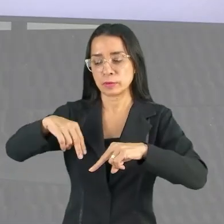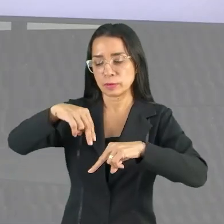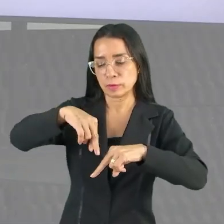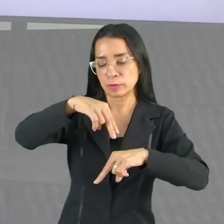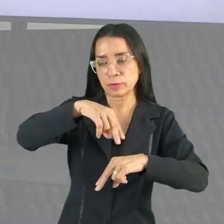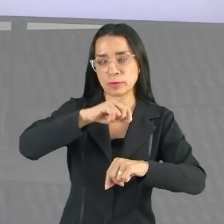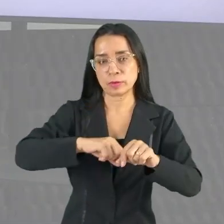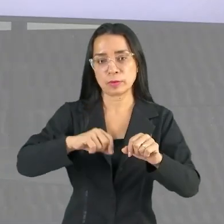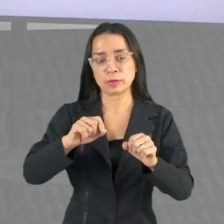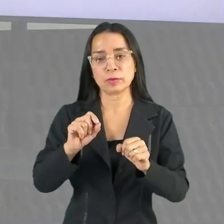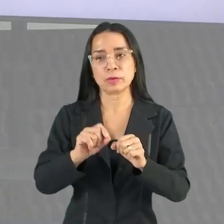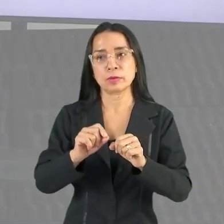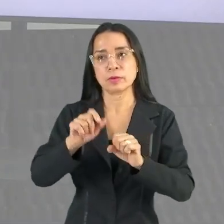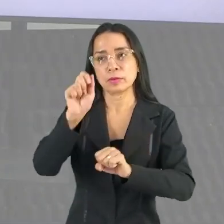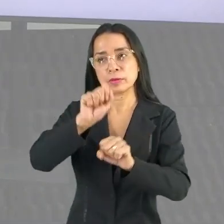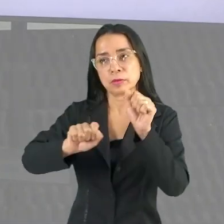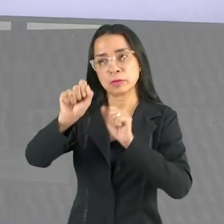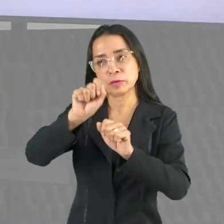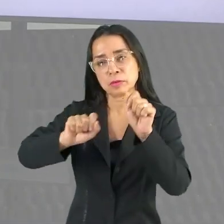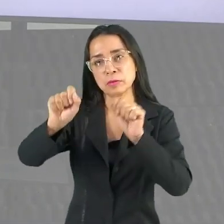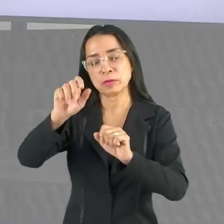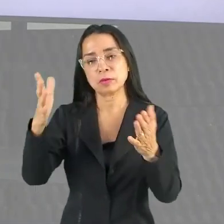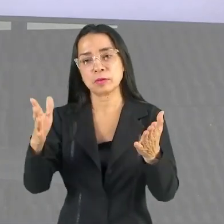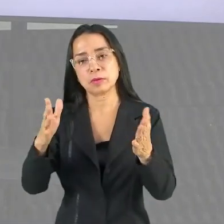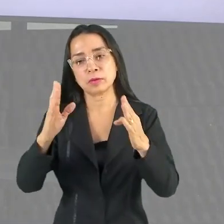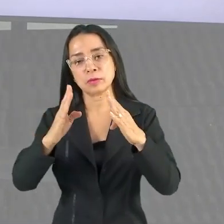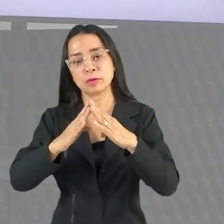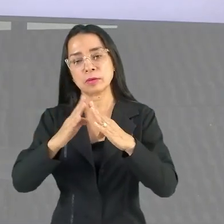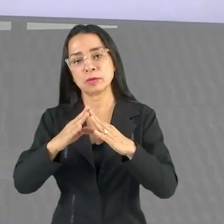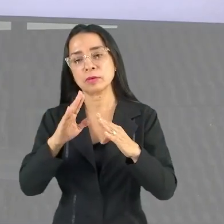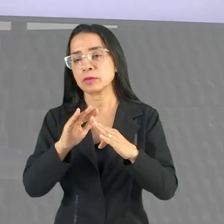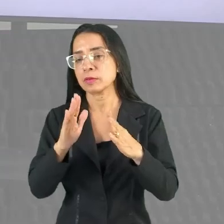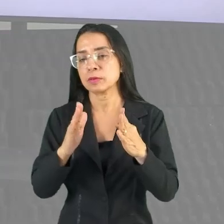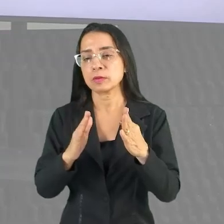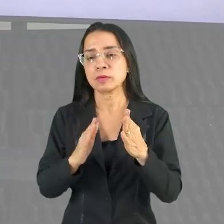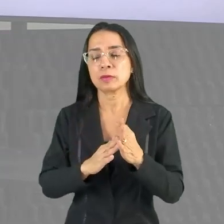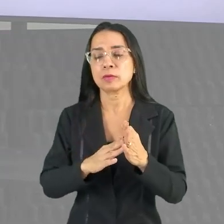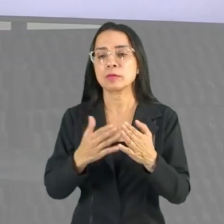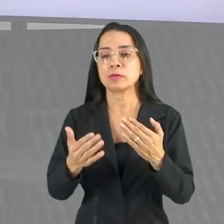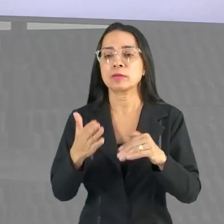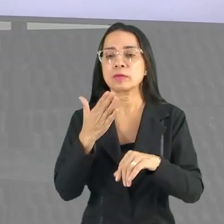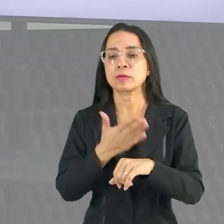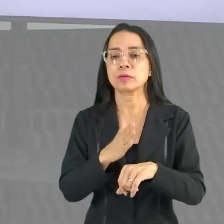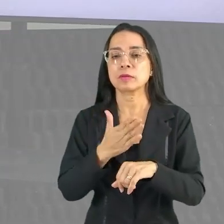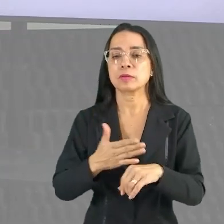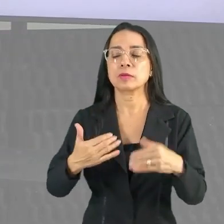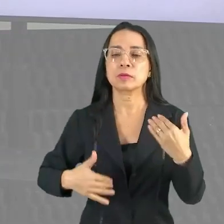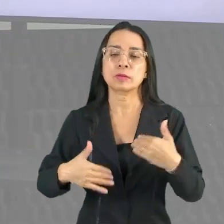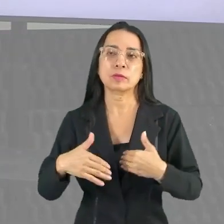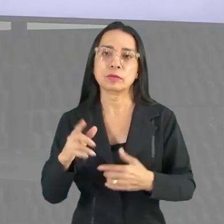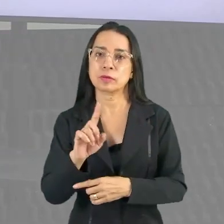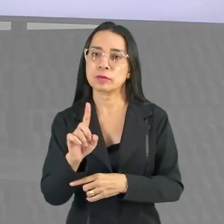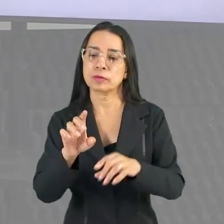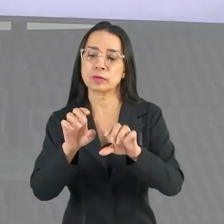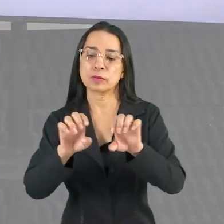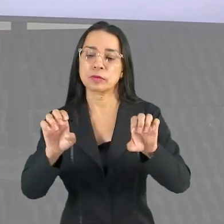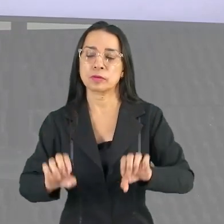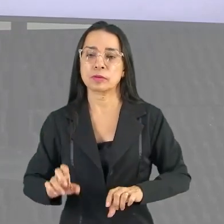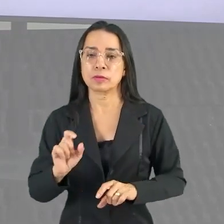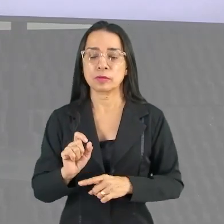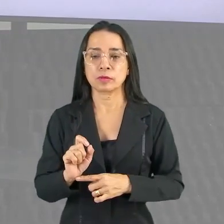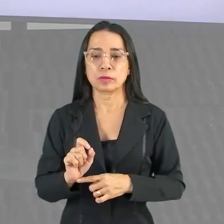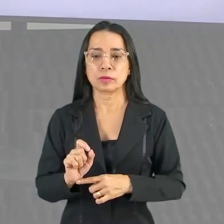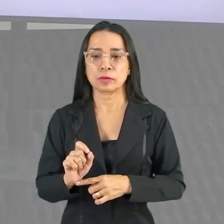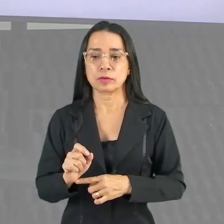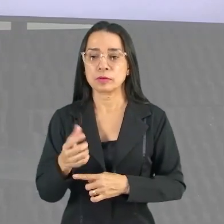fazer a faxina de casa, tudo isso a gente considera como atividade física não estruturada.